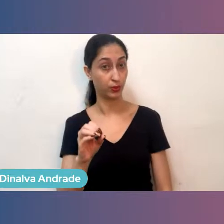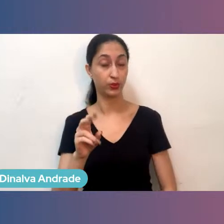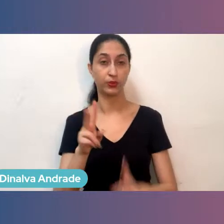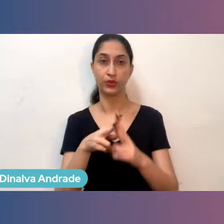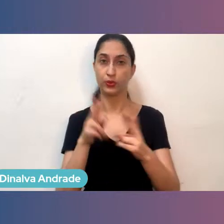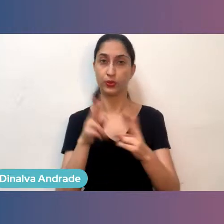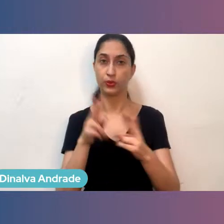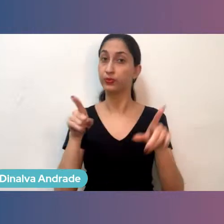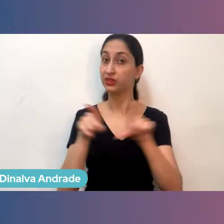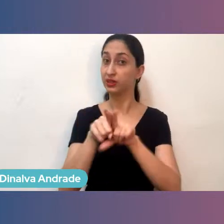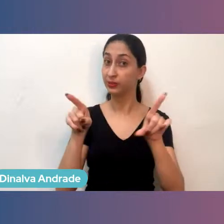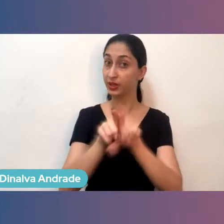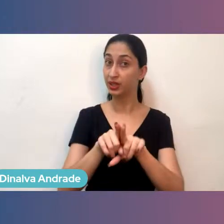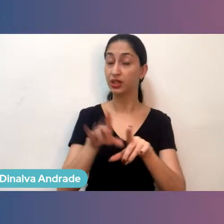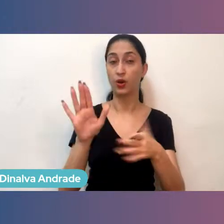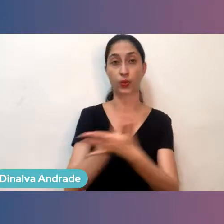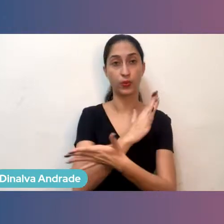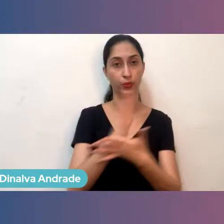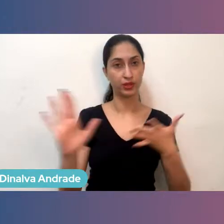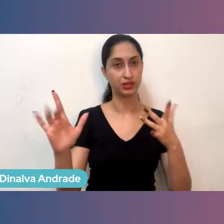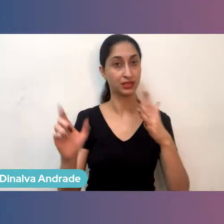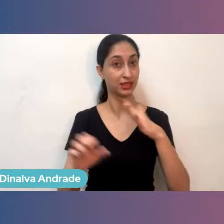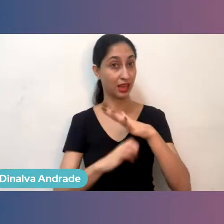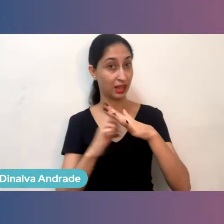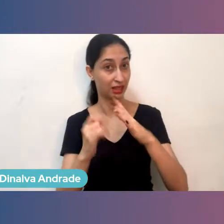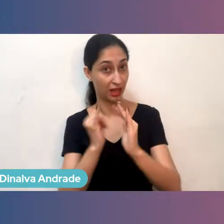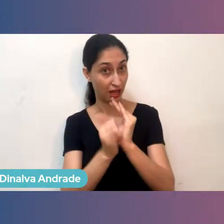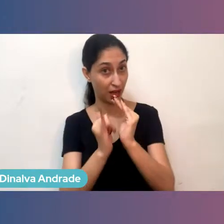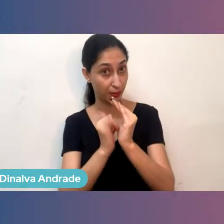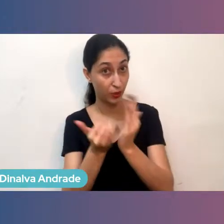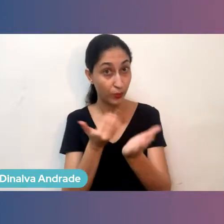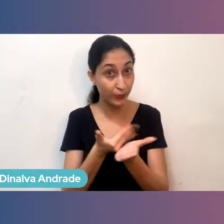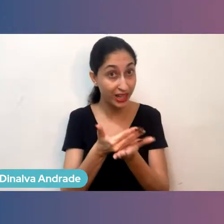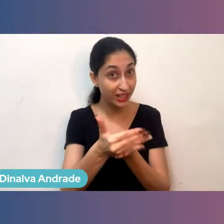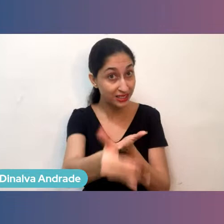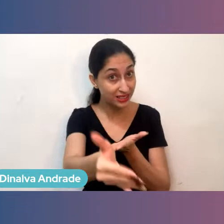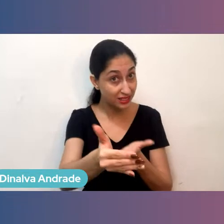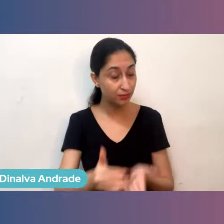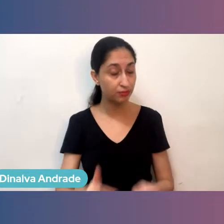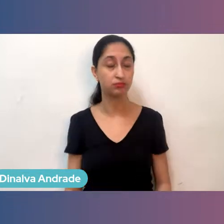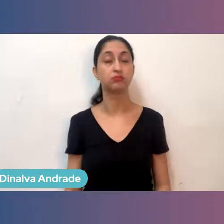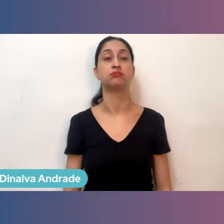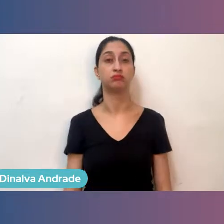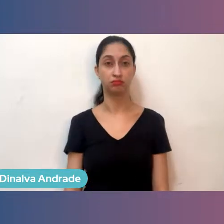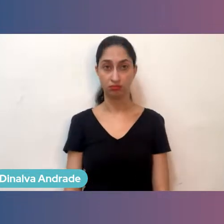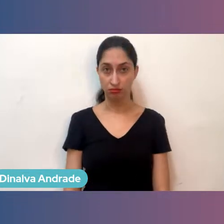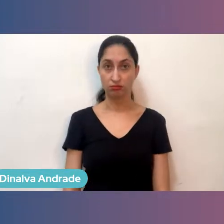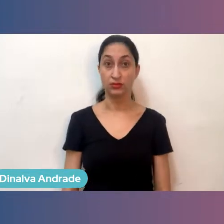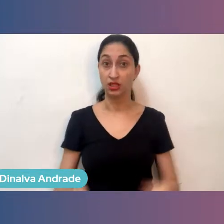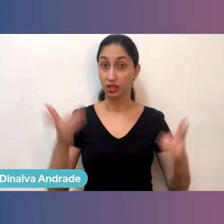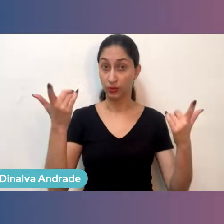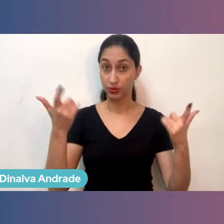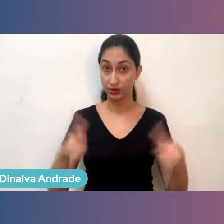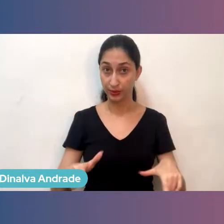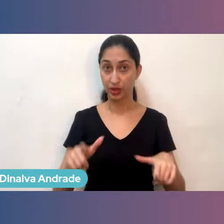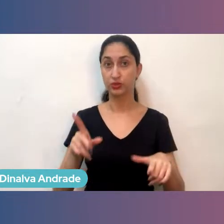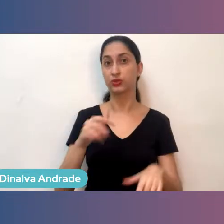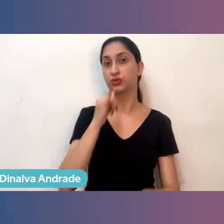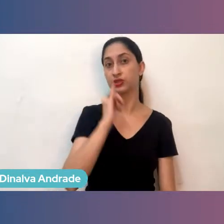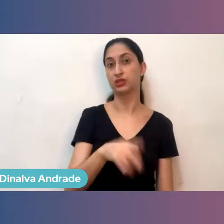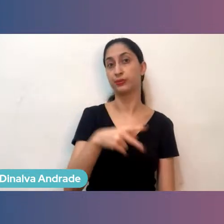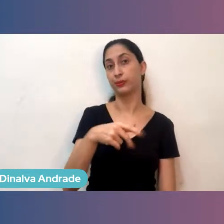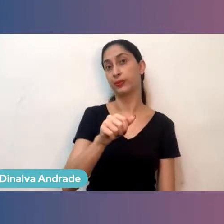a pequenas startups num estágio inicial. É um espaço que é considerado como um parque e de